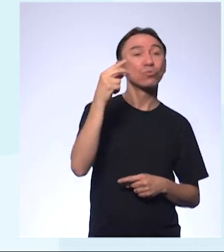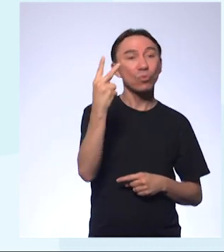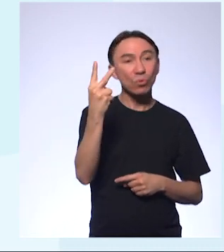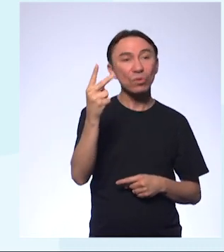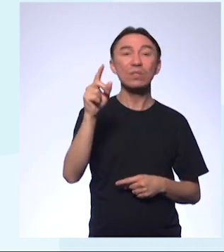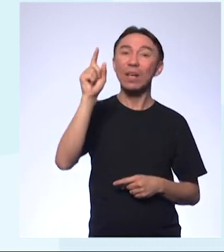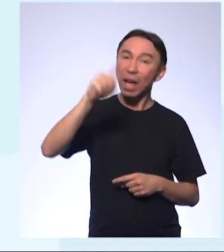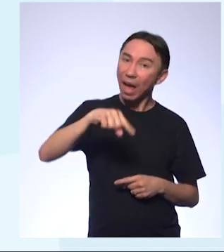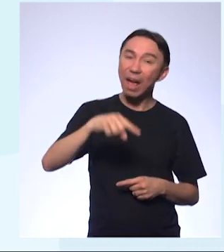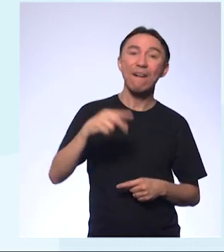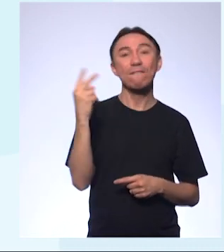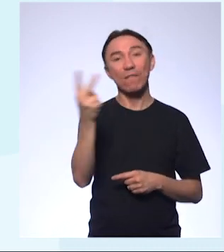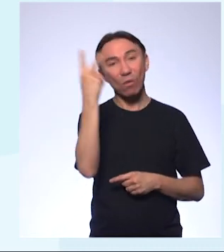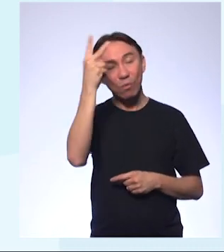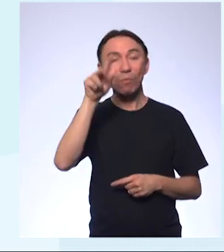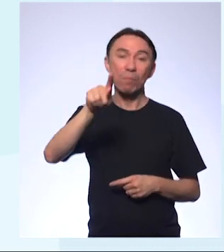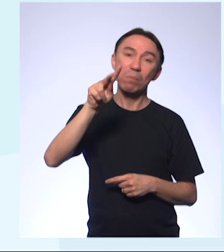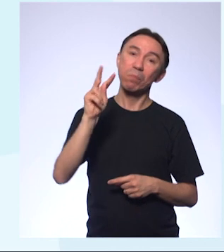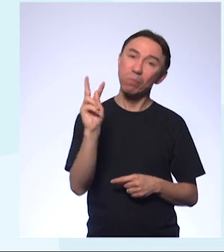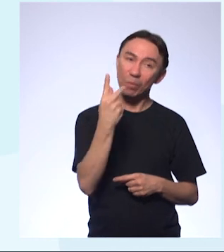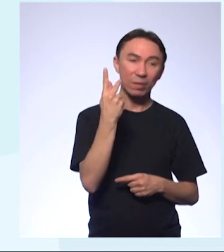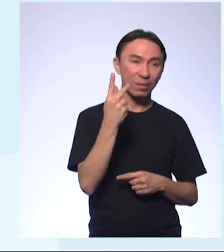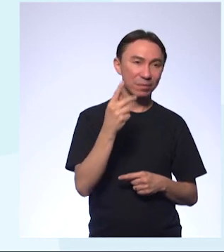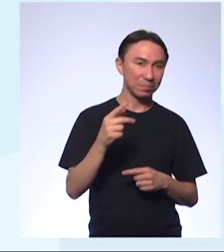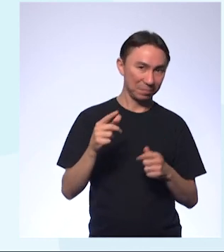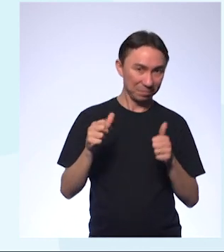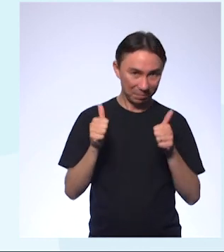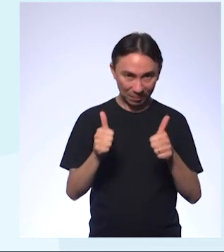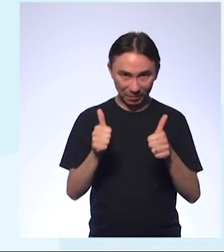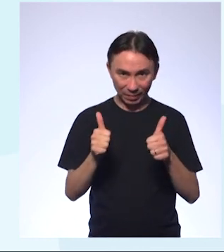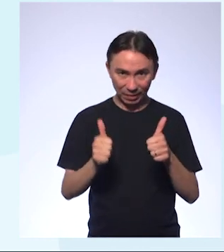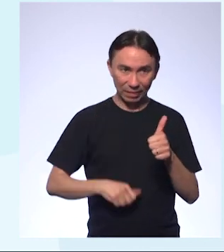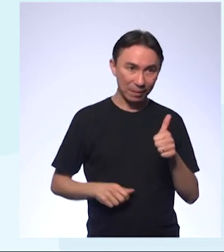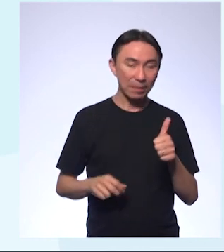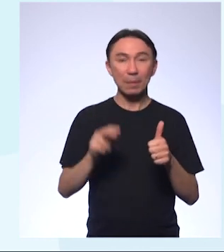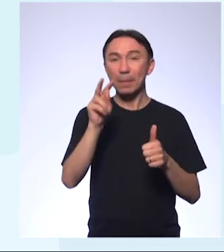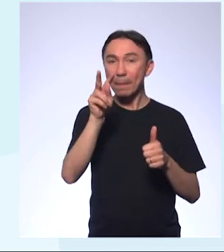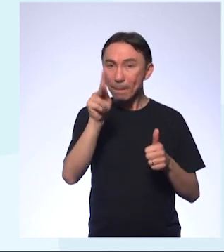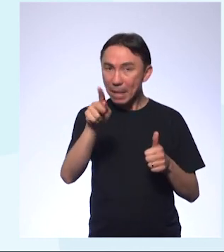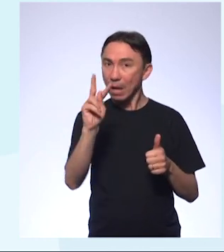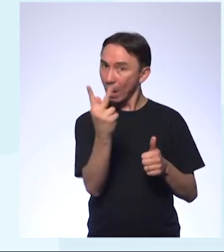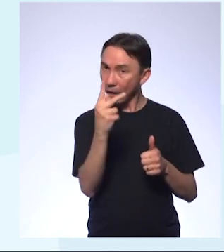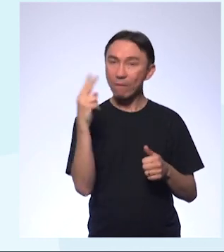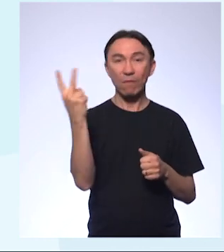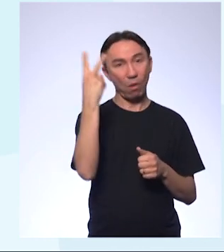consegue relacionar o valor do PH com o valor da concentração. Pode continuar.